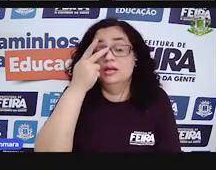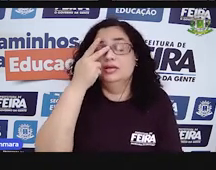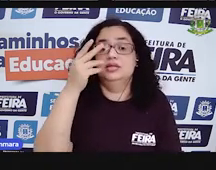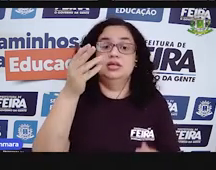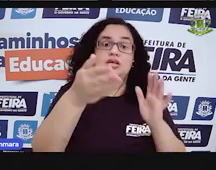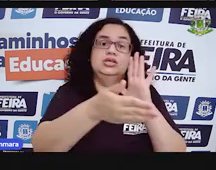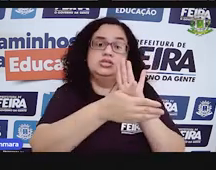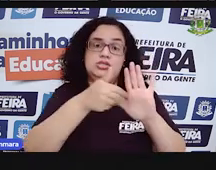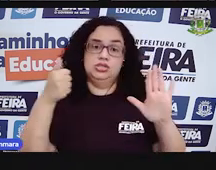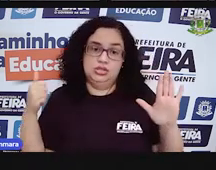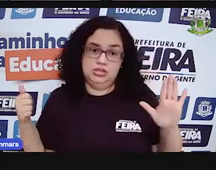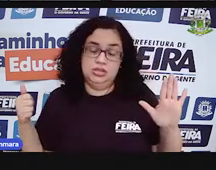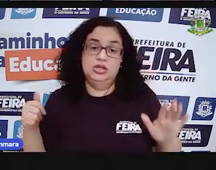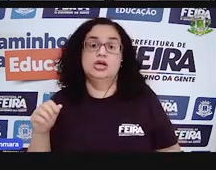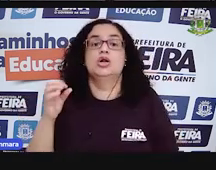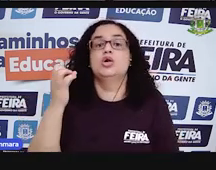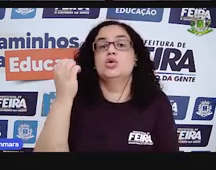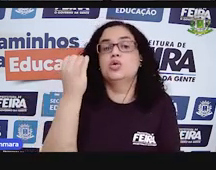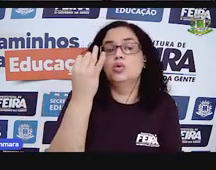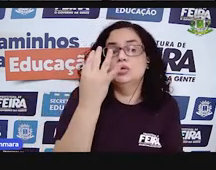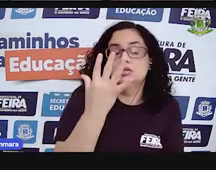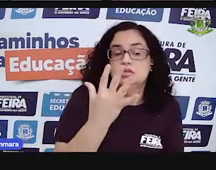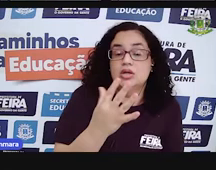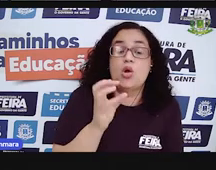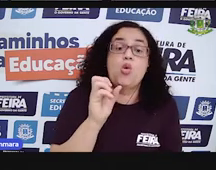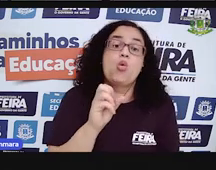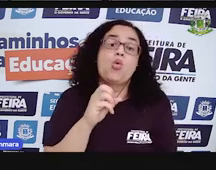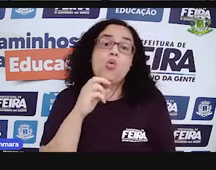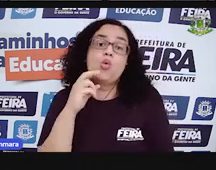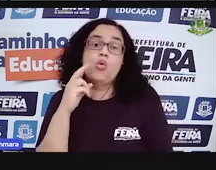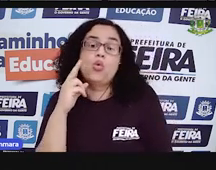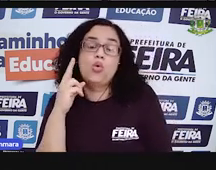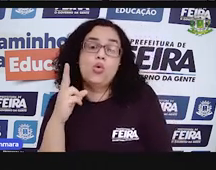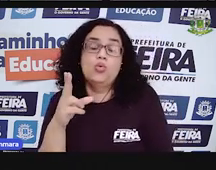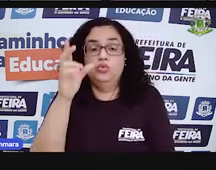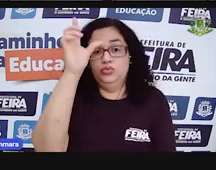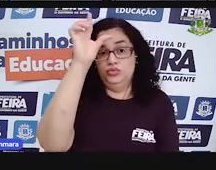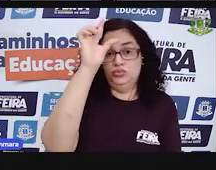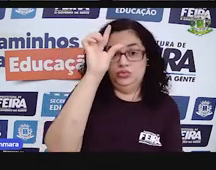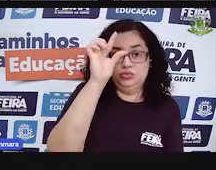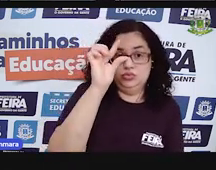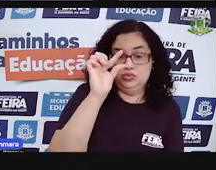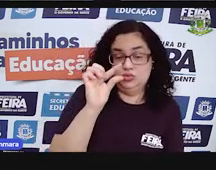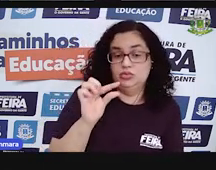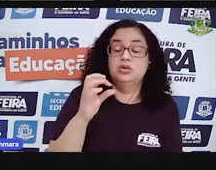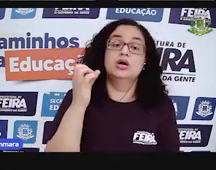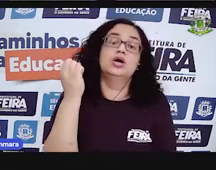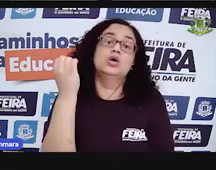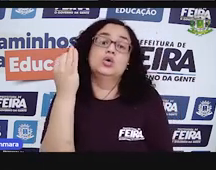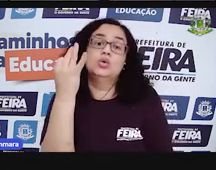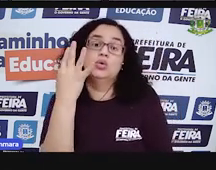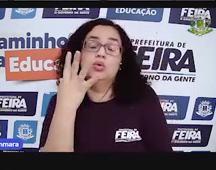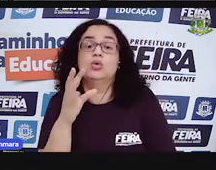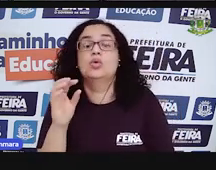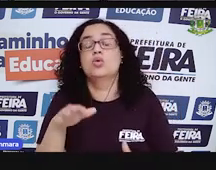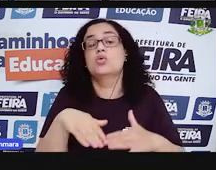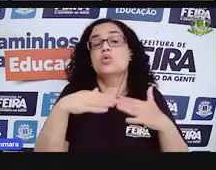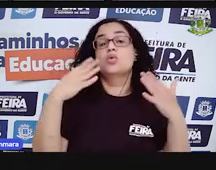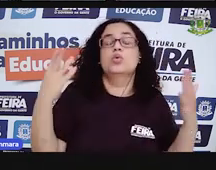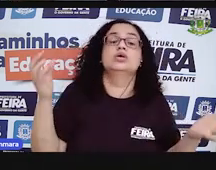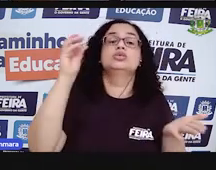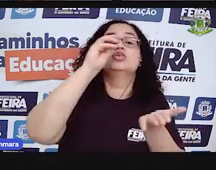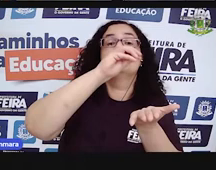retirar alguma quantidade, ou que você vai diminuir alguma quantidade, ou quanto